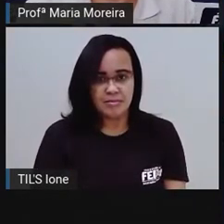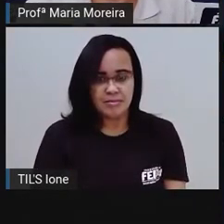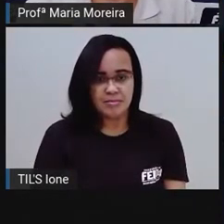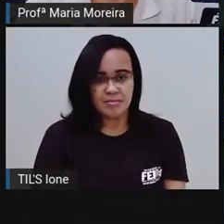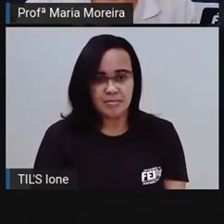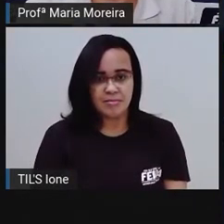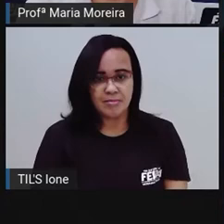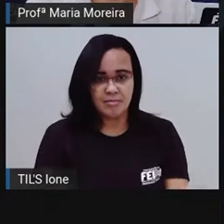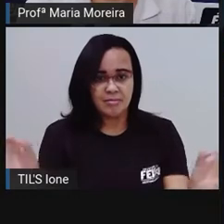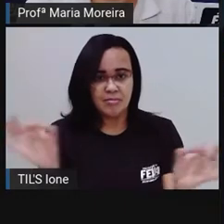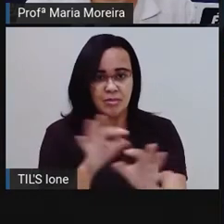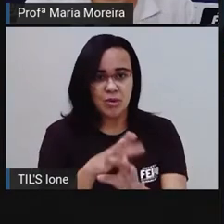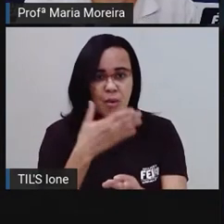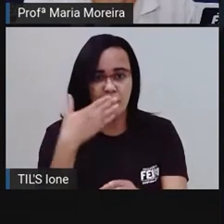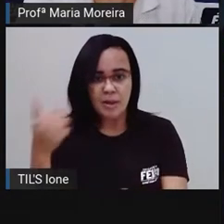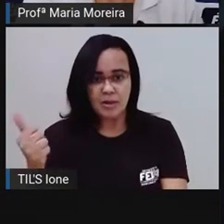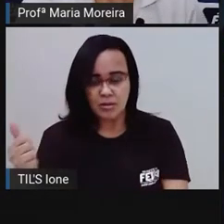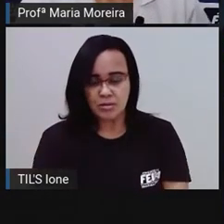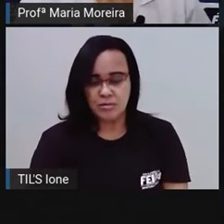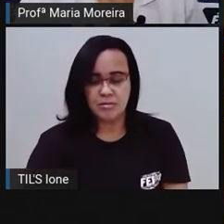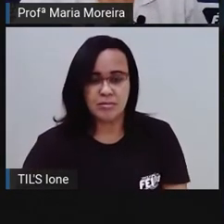Pronto, melhorou, né? Então, vamos lá.